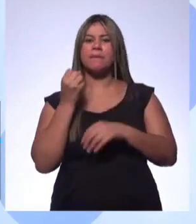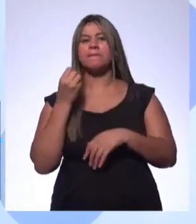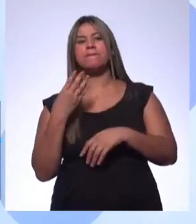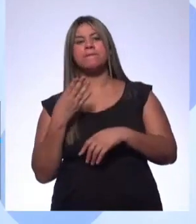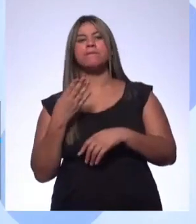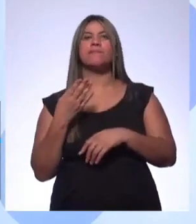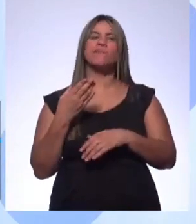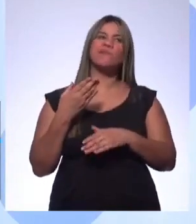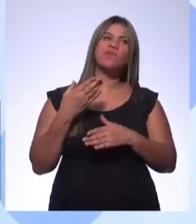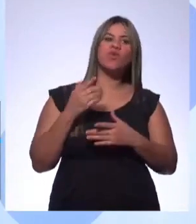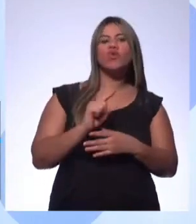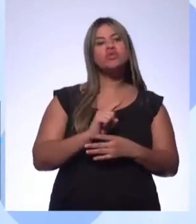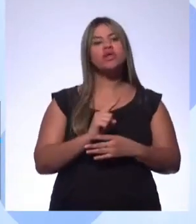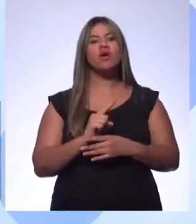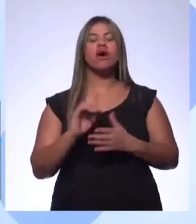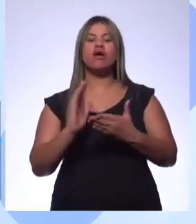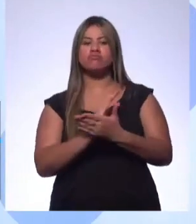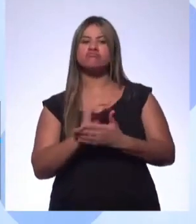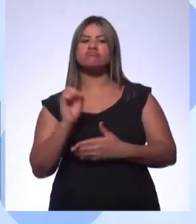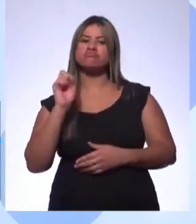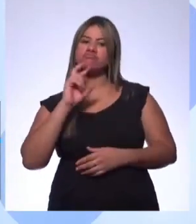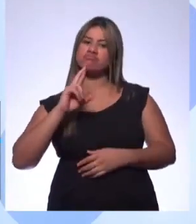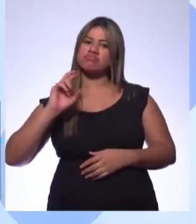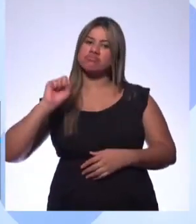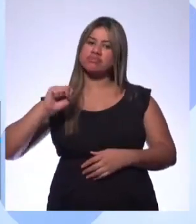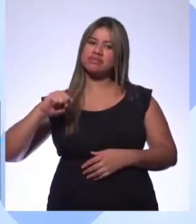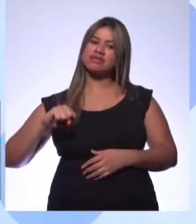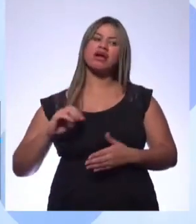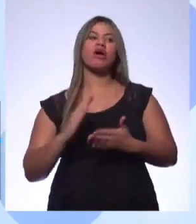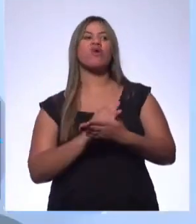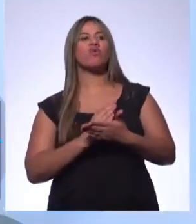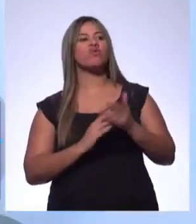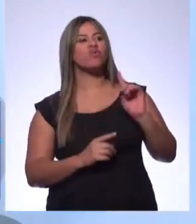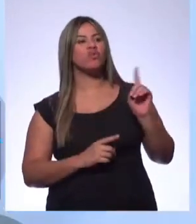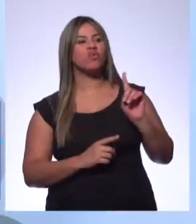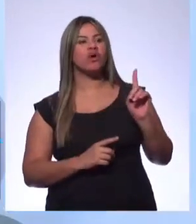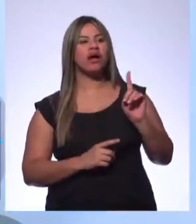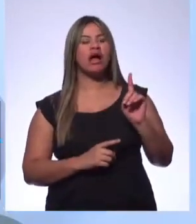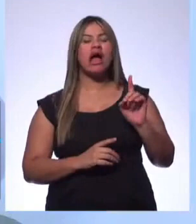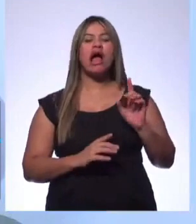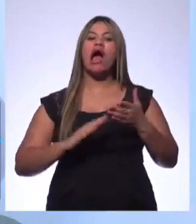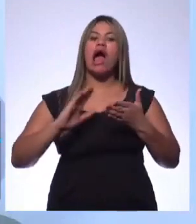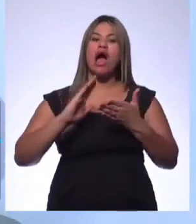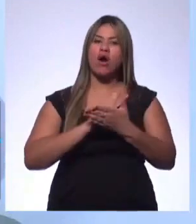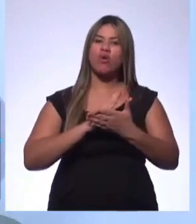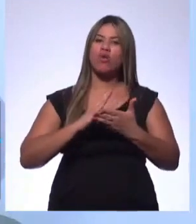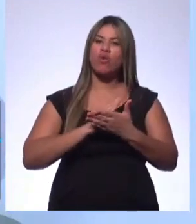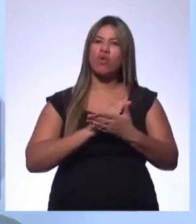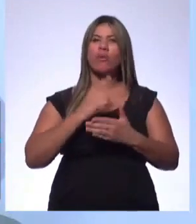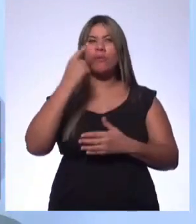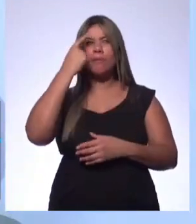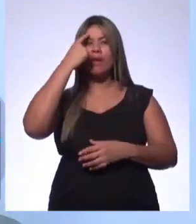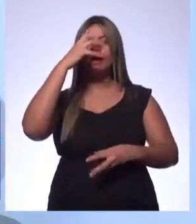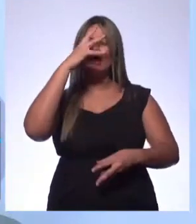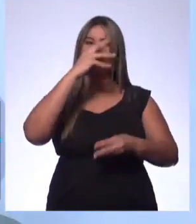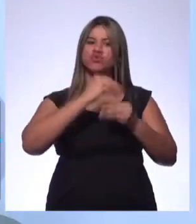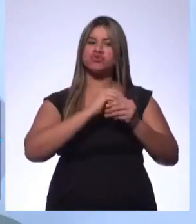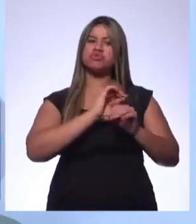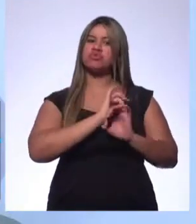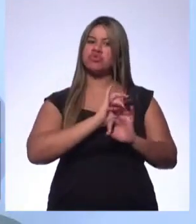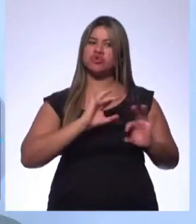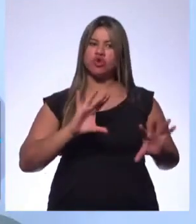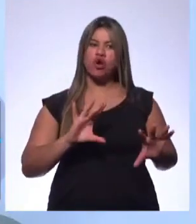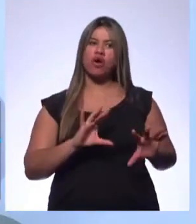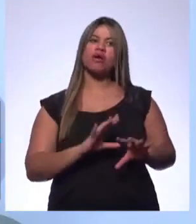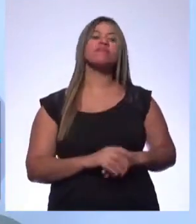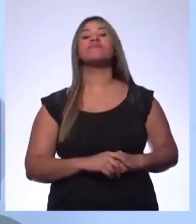sim, outros alunos dizendo não. Acredito que há uma resposta. Mauro, então eles acham que, tem alguns alunos que acham que é suficiente você fazer só o resumo? Sim,